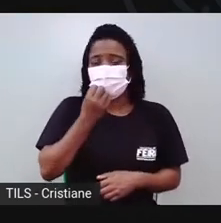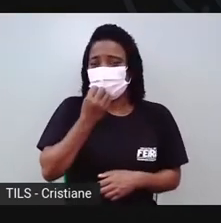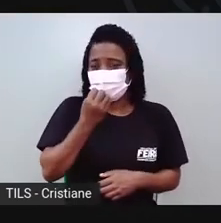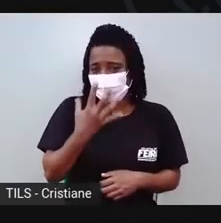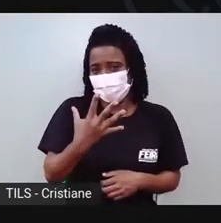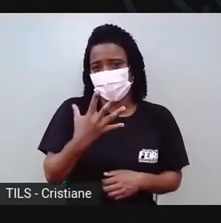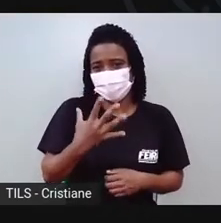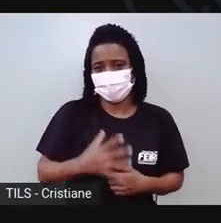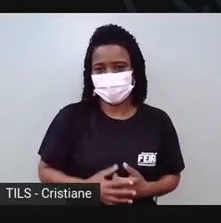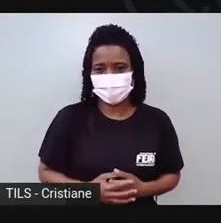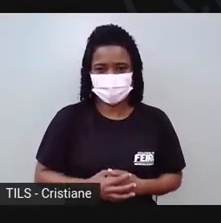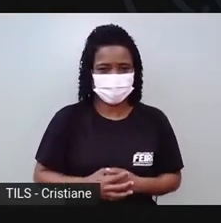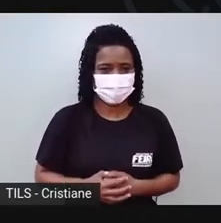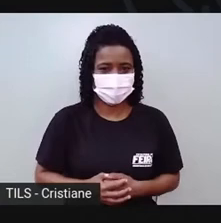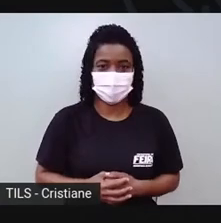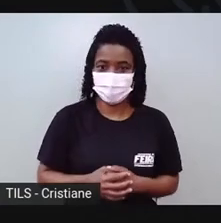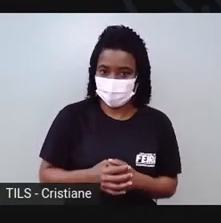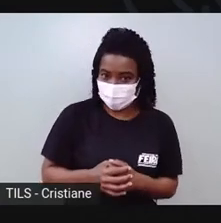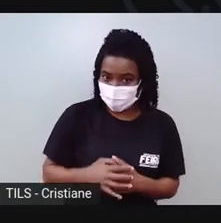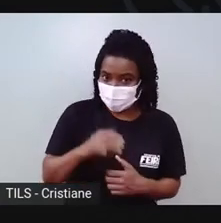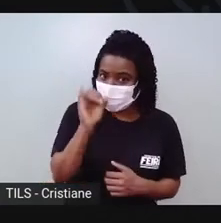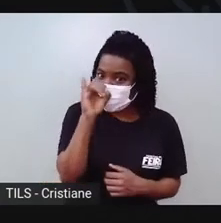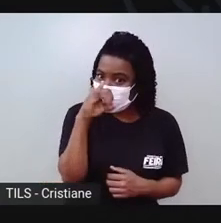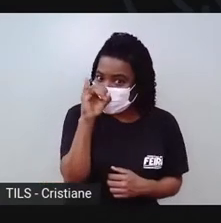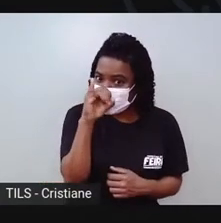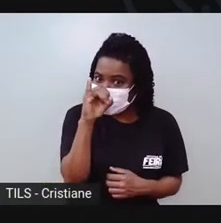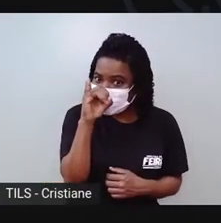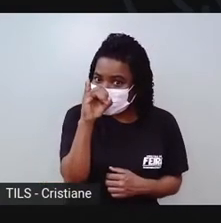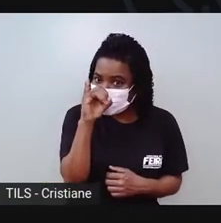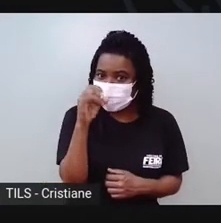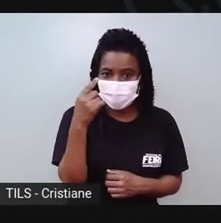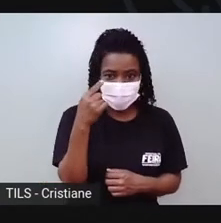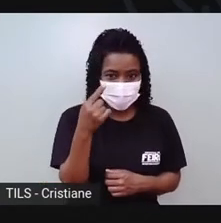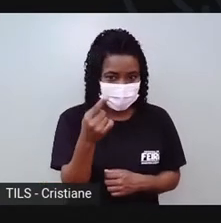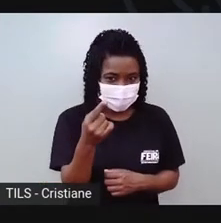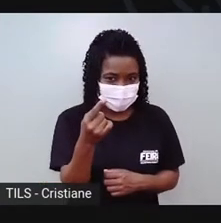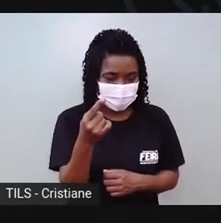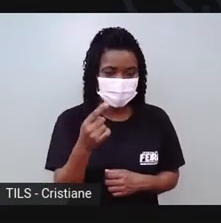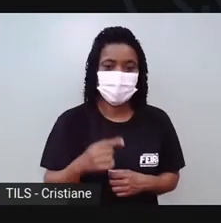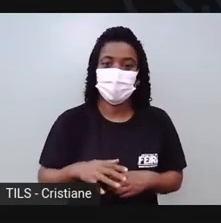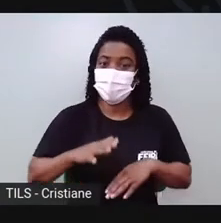nosso porquinho. Aí a gente vai fazer a mãozinha.